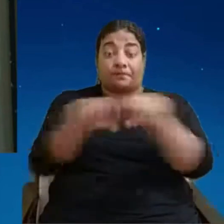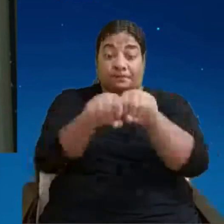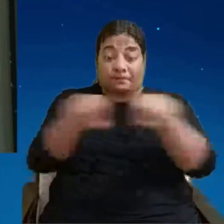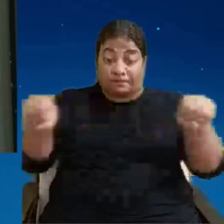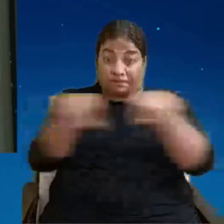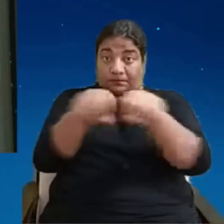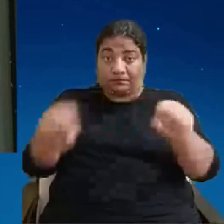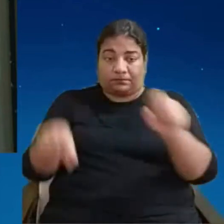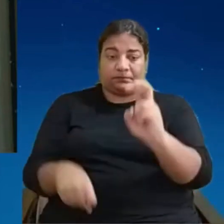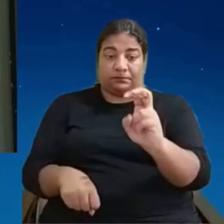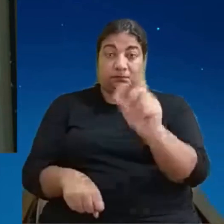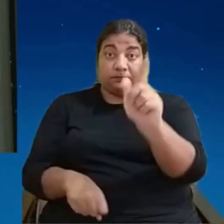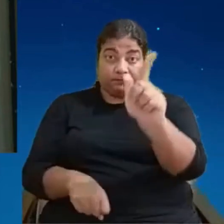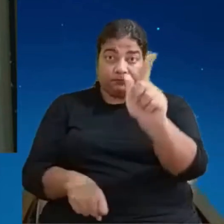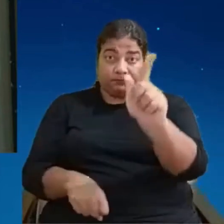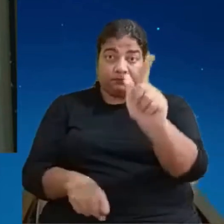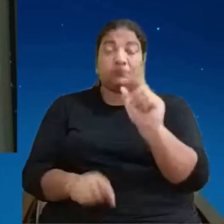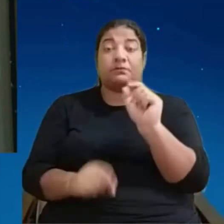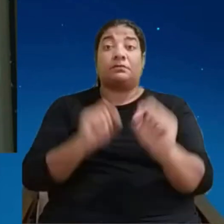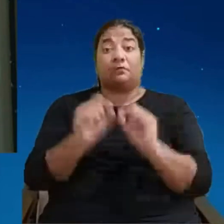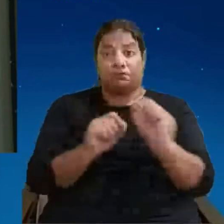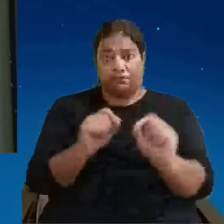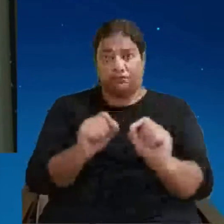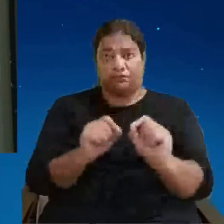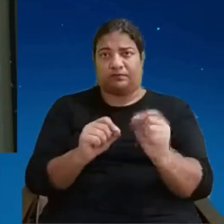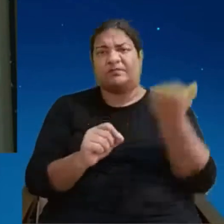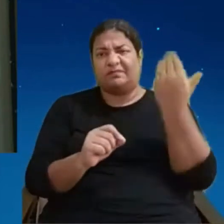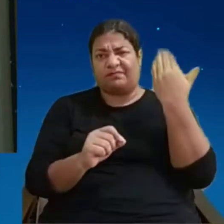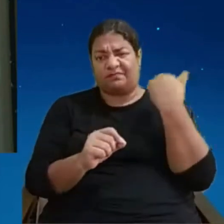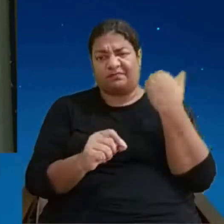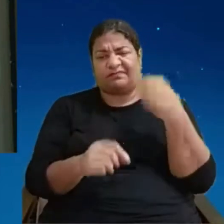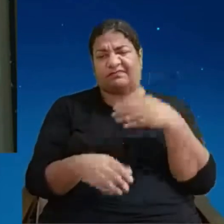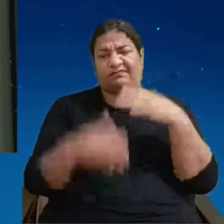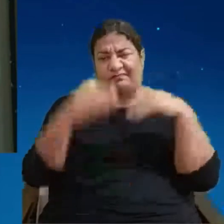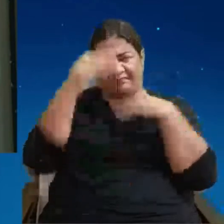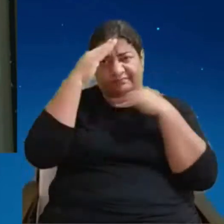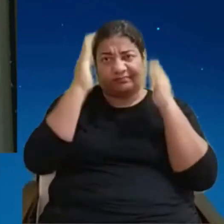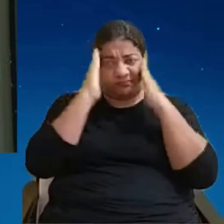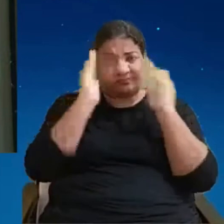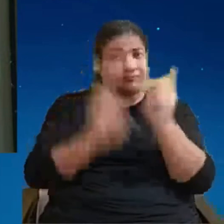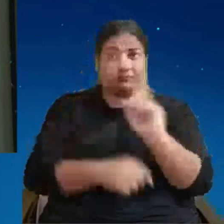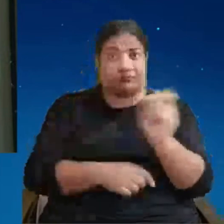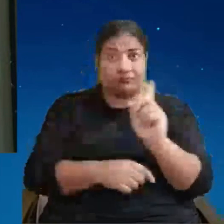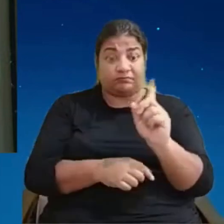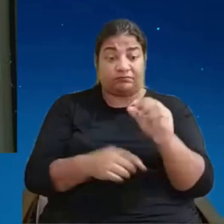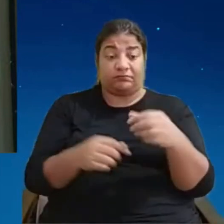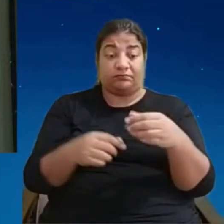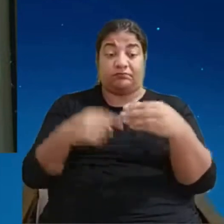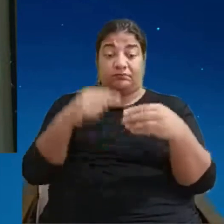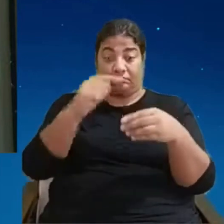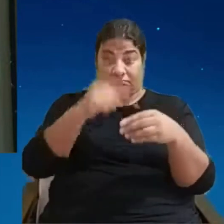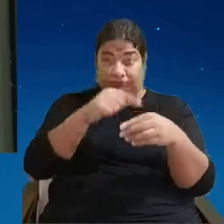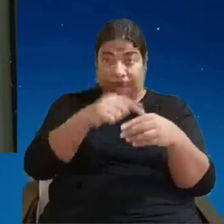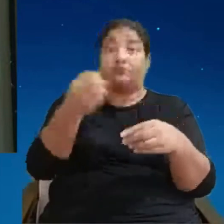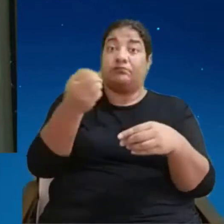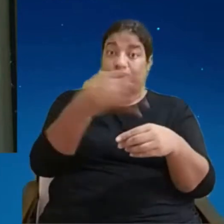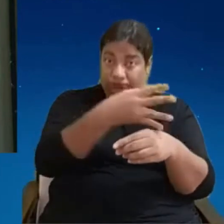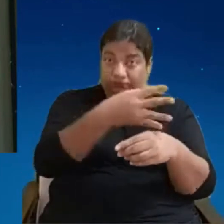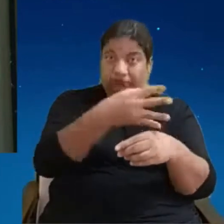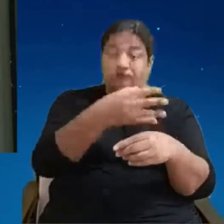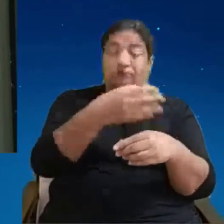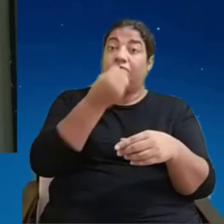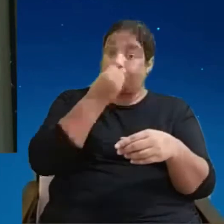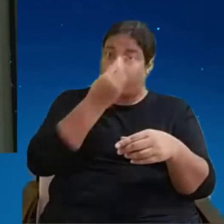em cima de uma rede obsoleta ela está sendo construída uma rede nova a gente está aproveitando as mesmas antenas